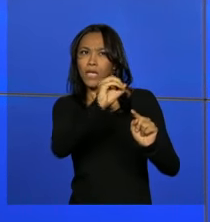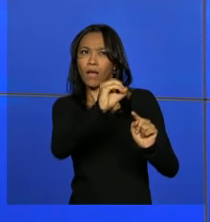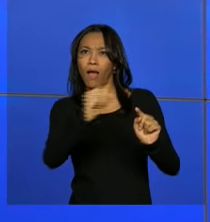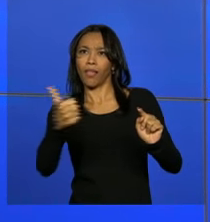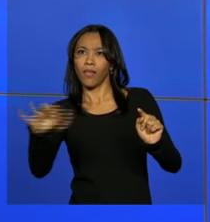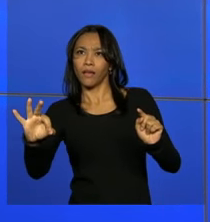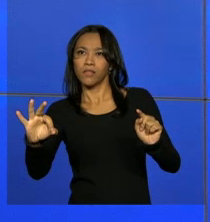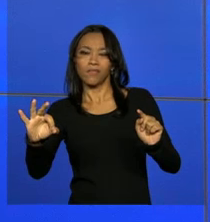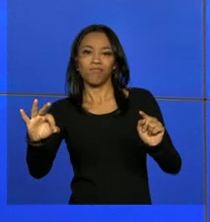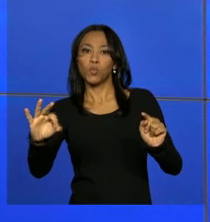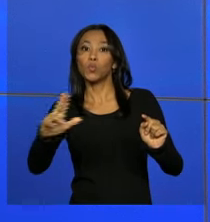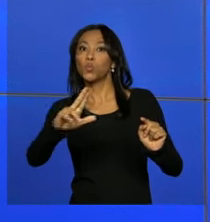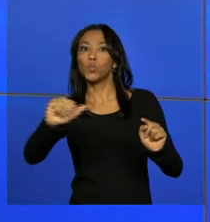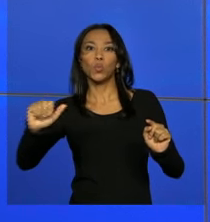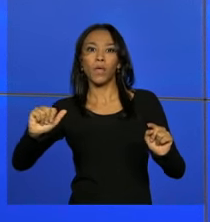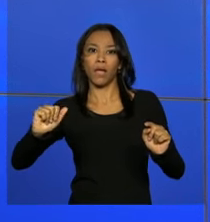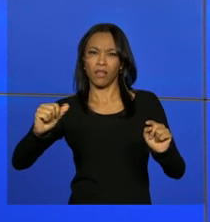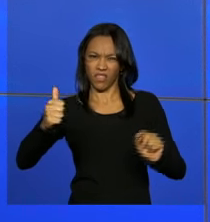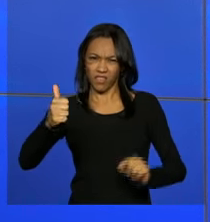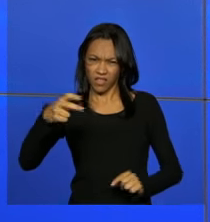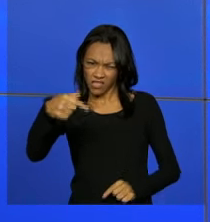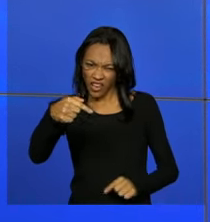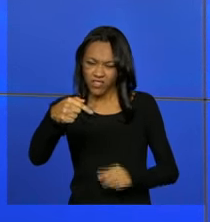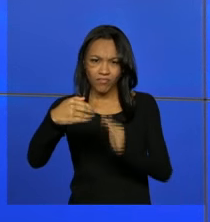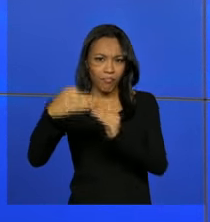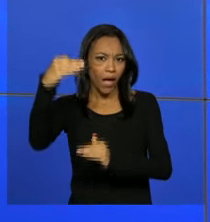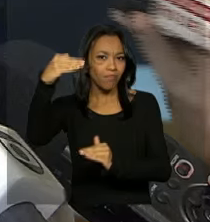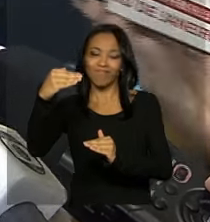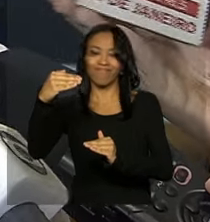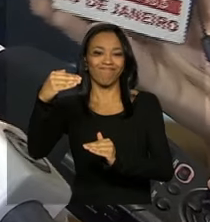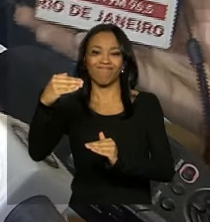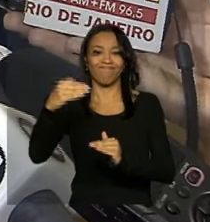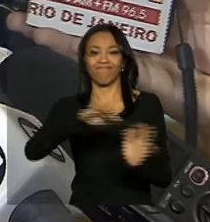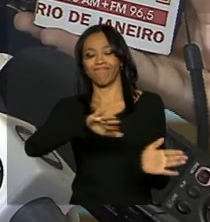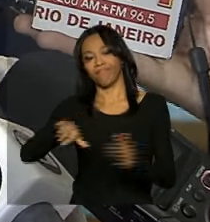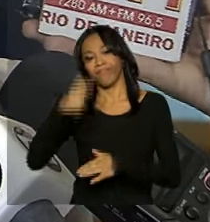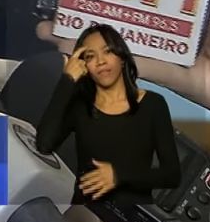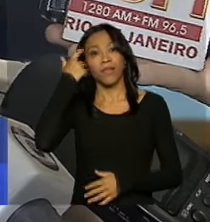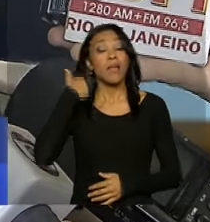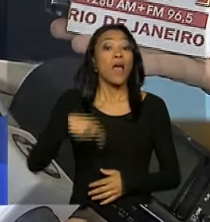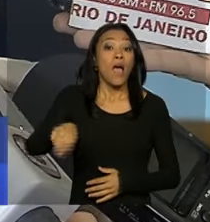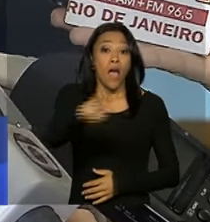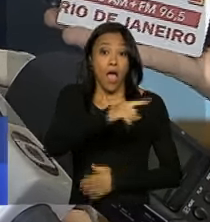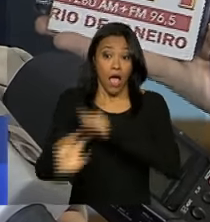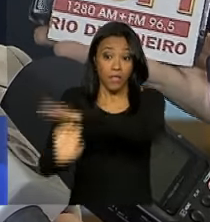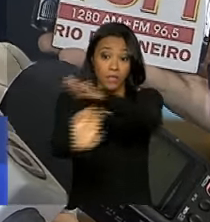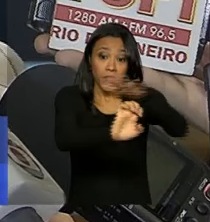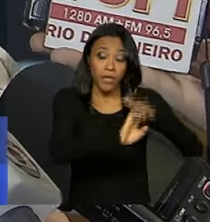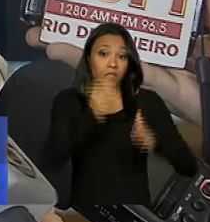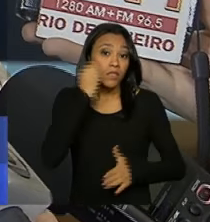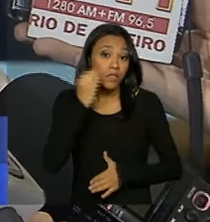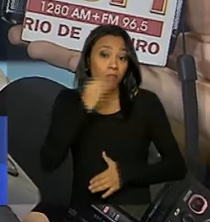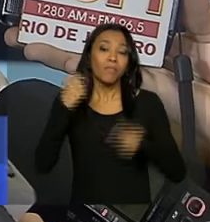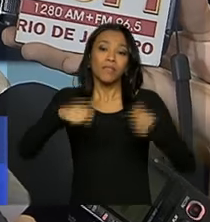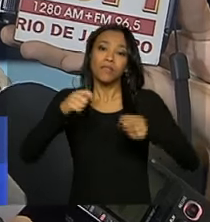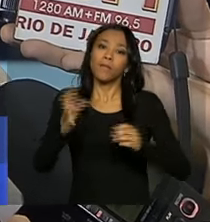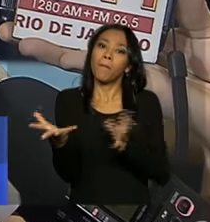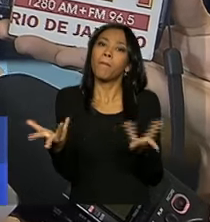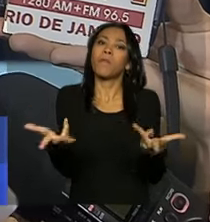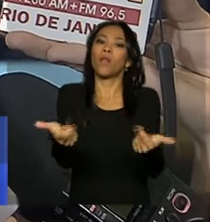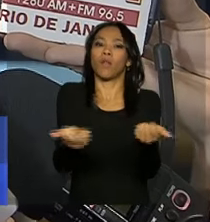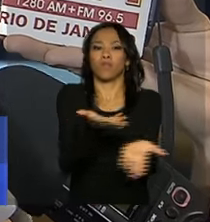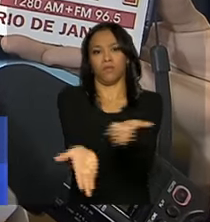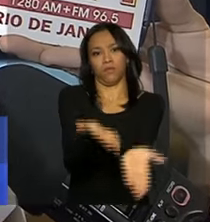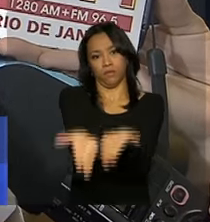nenhuma recebeu nota superior a 7. As prestadoras precisam melhorar a sua capacidade de resolver as demandas do consumidor.